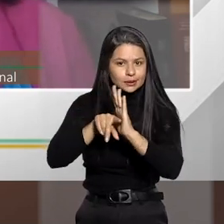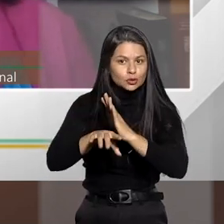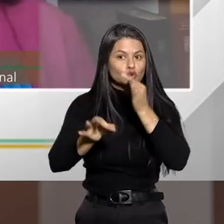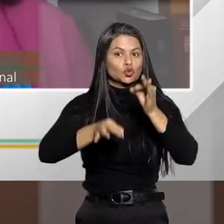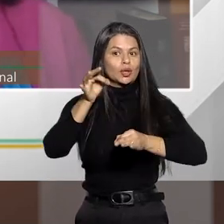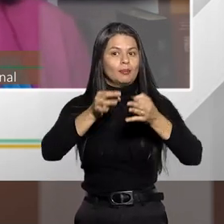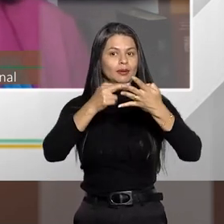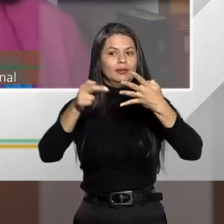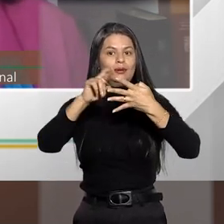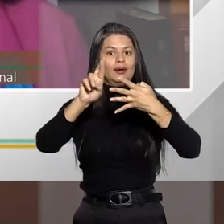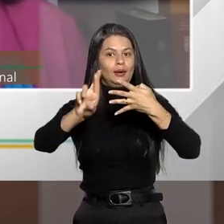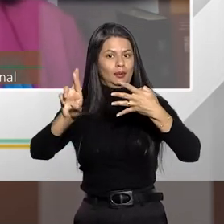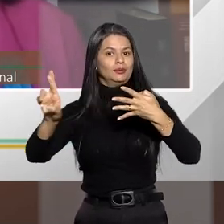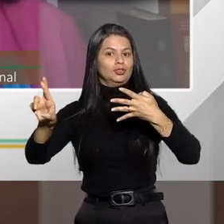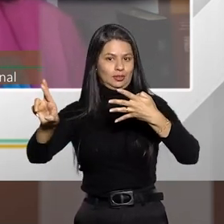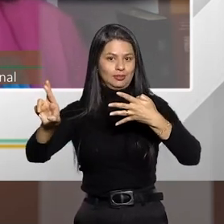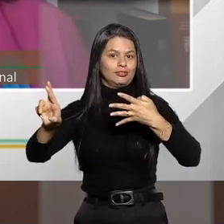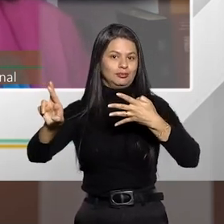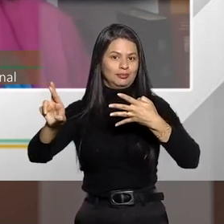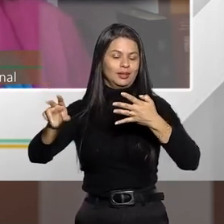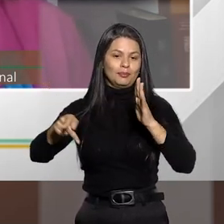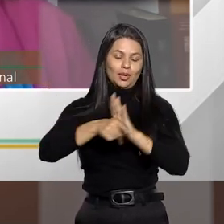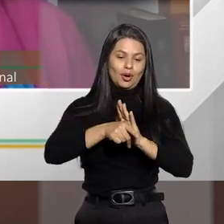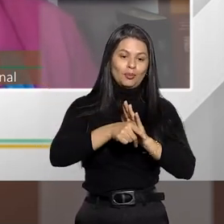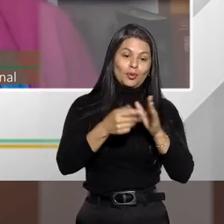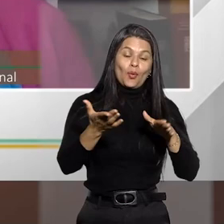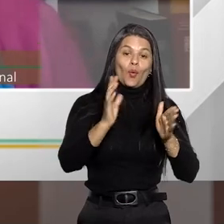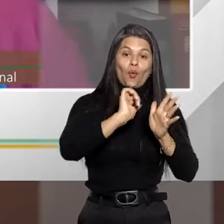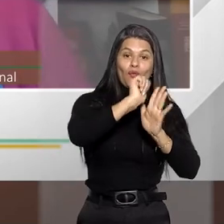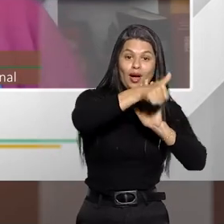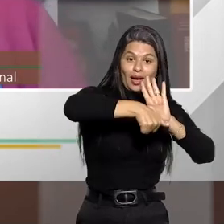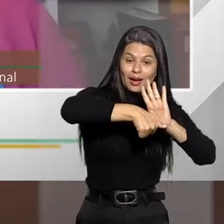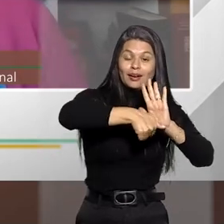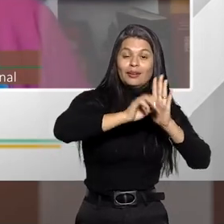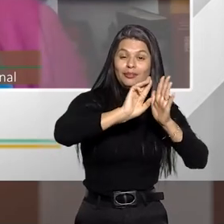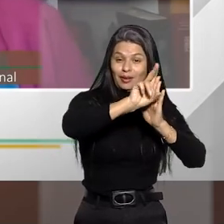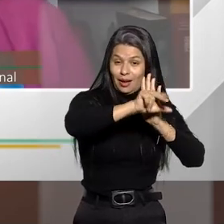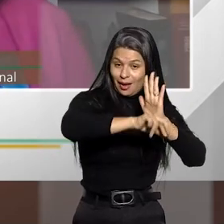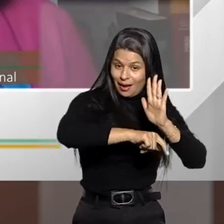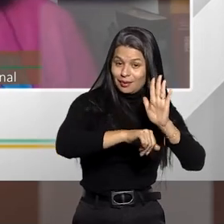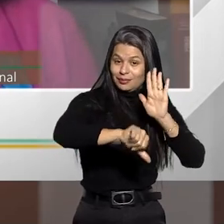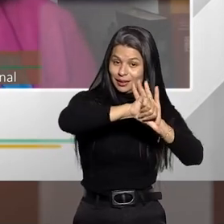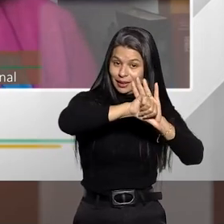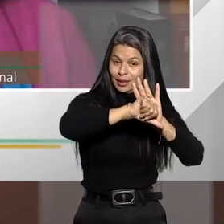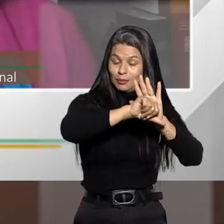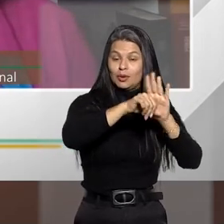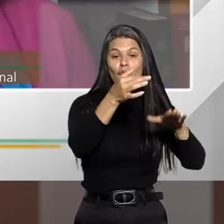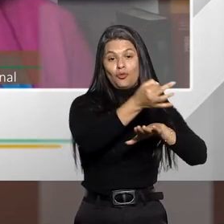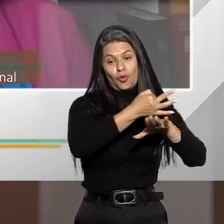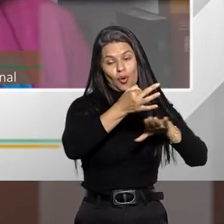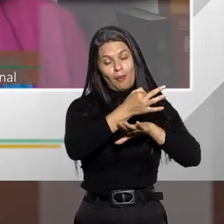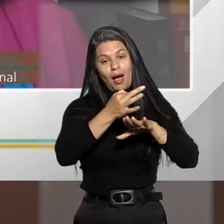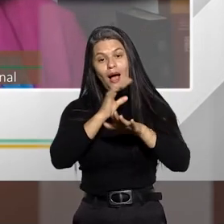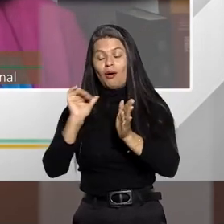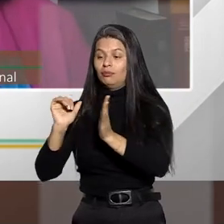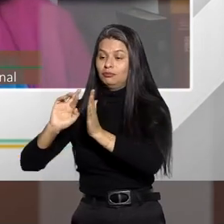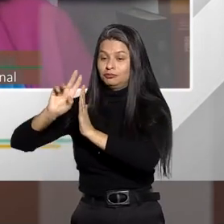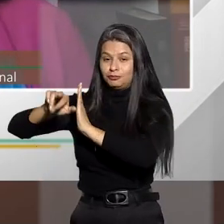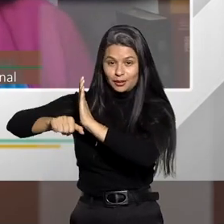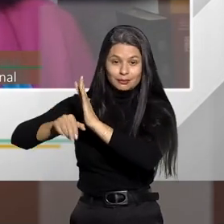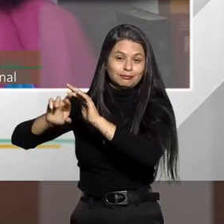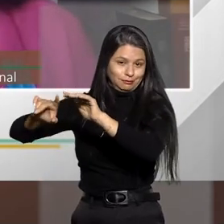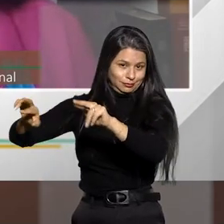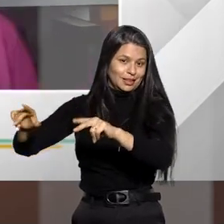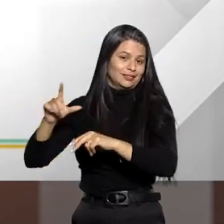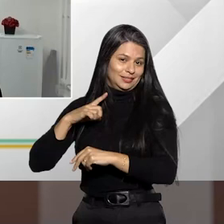repetitivo em relação ao concurso formal ou crime único no caso dessa pluralidade de vítimas familiares.